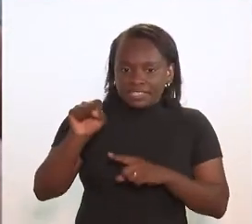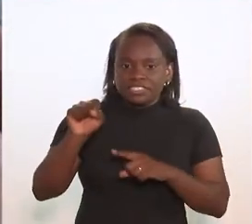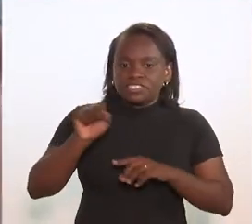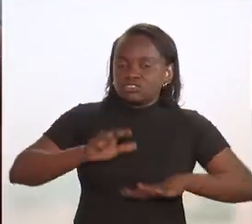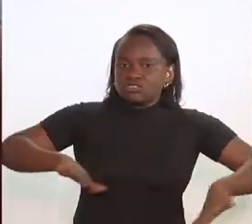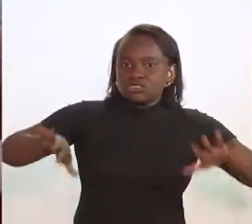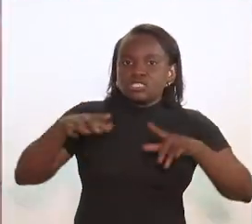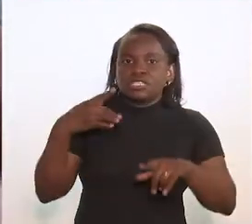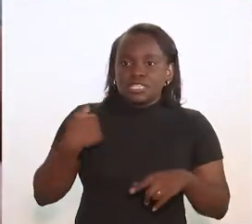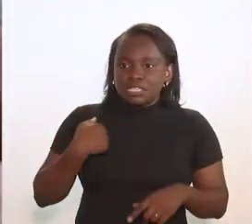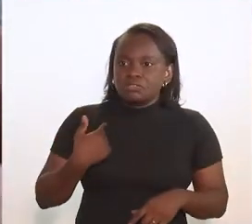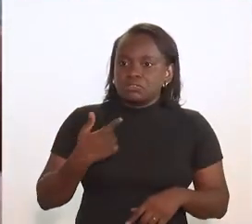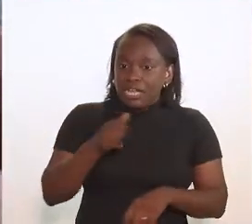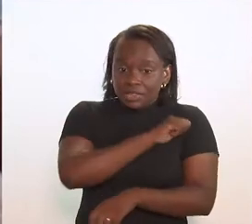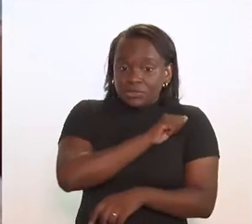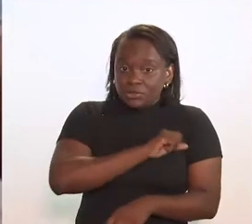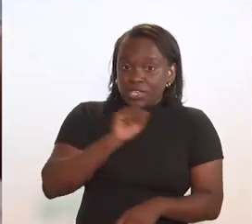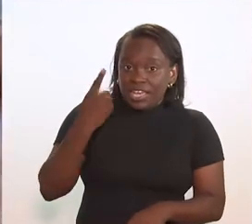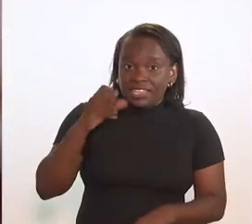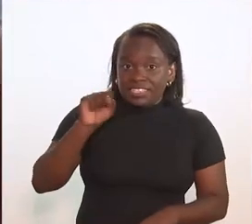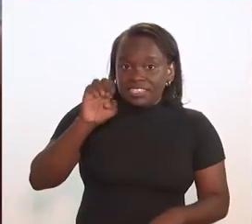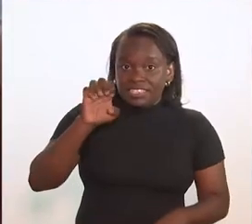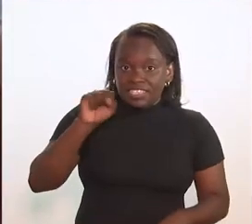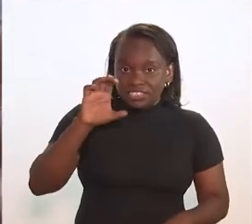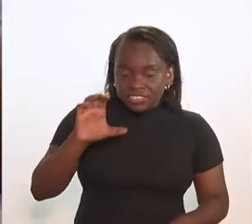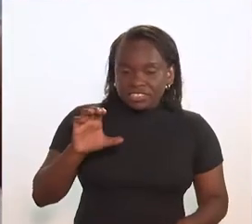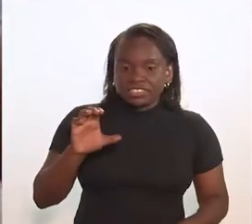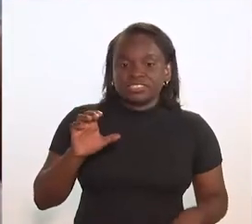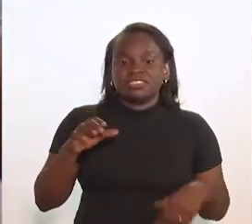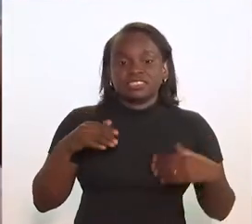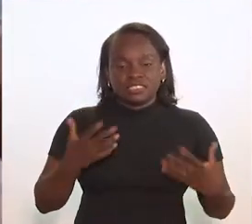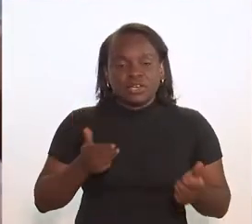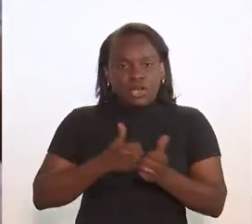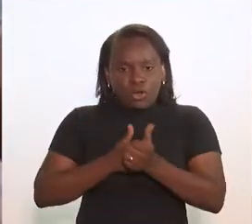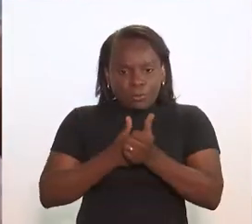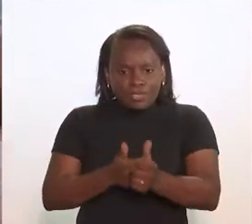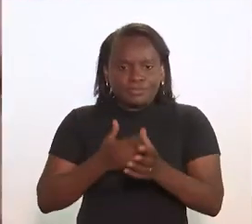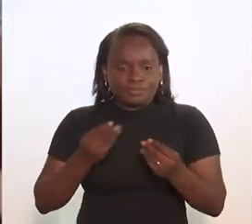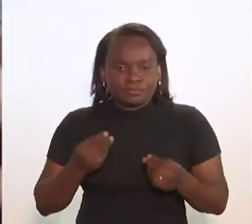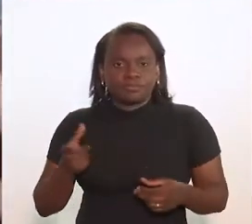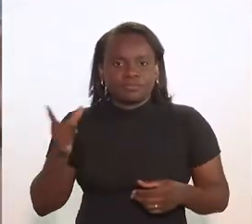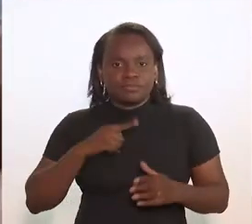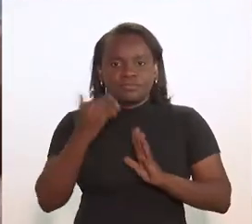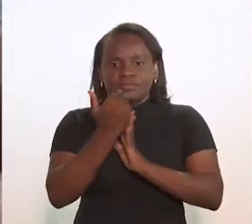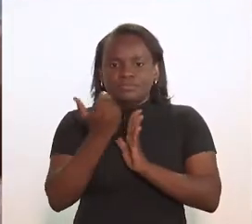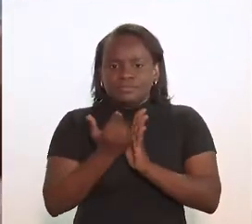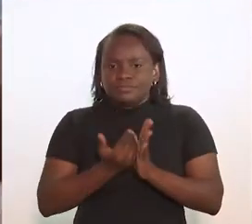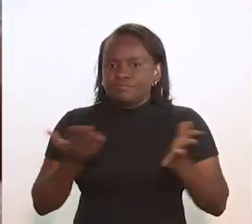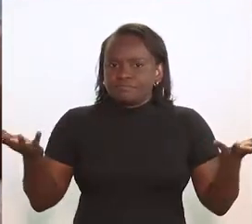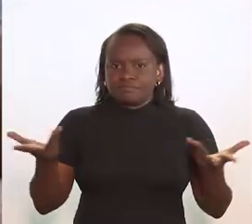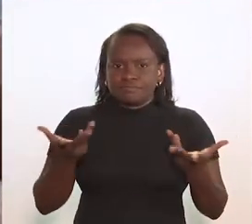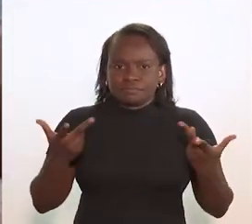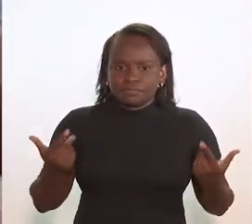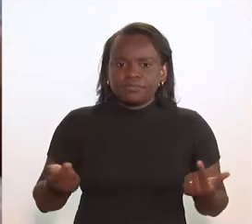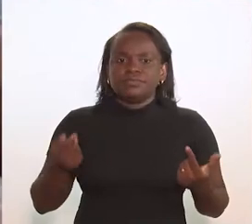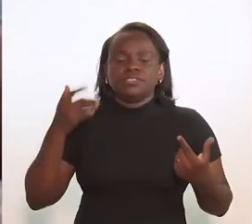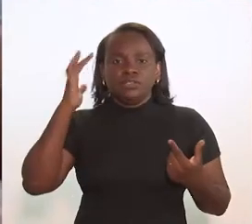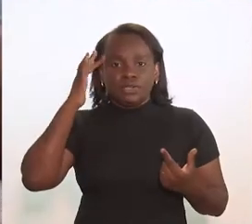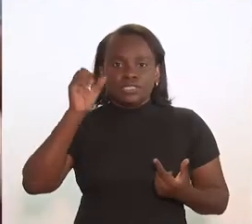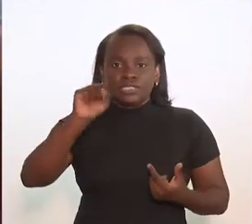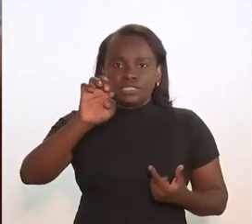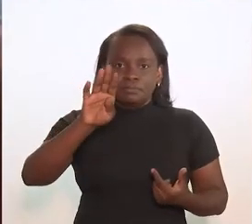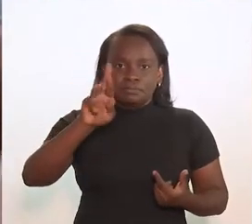S em geral. Eu sou, na verdade, aluna do SESC e acompanho muito. Eu acho que existem programas